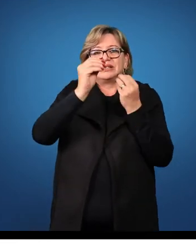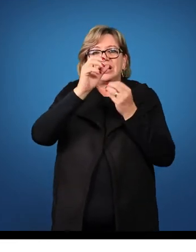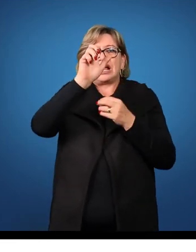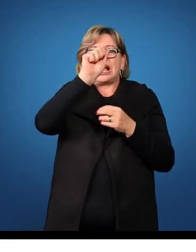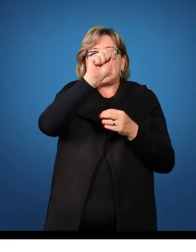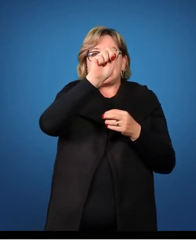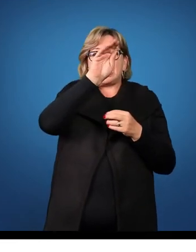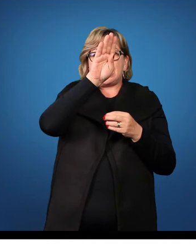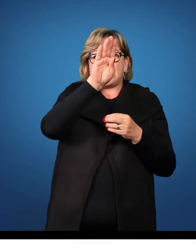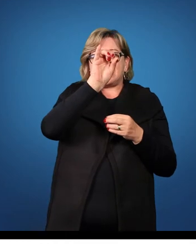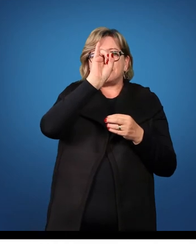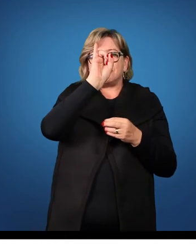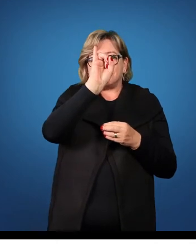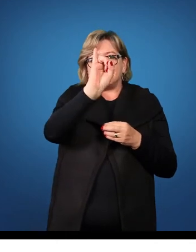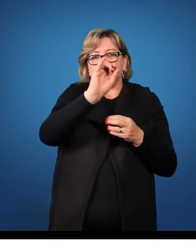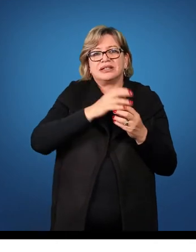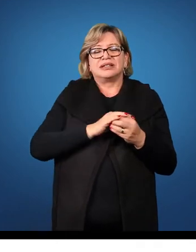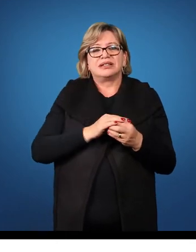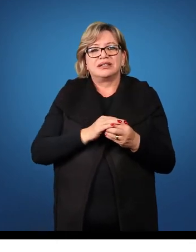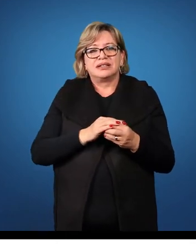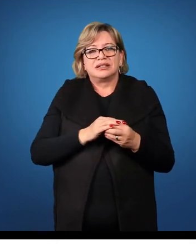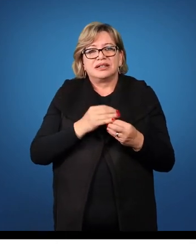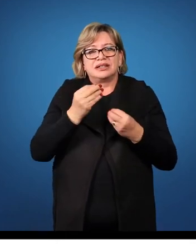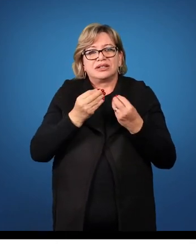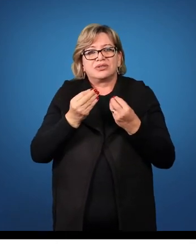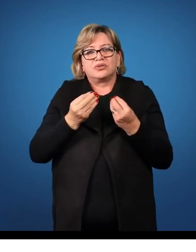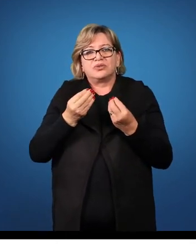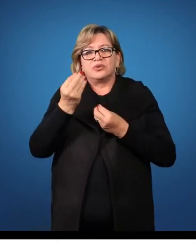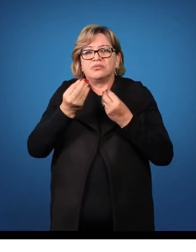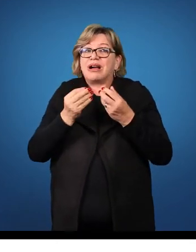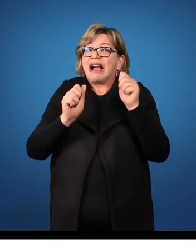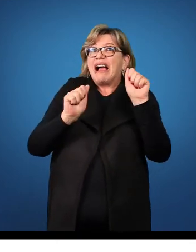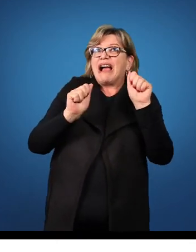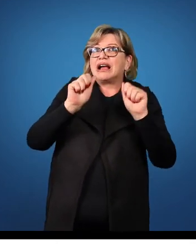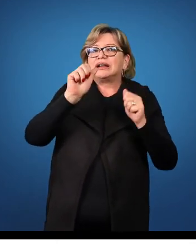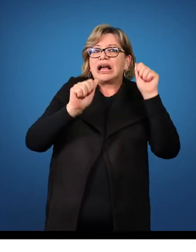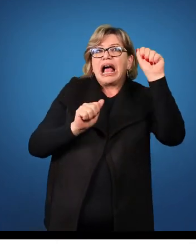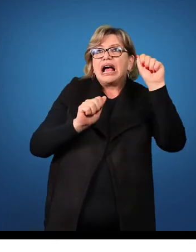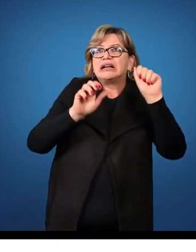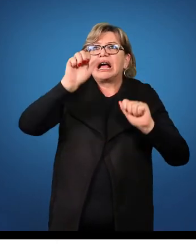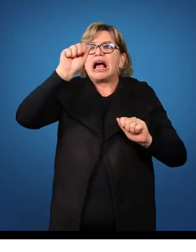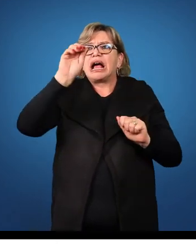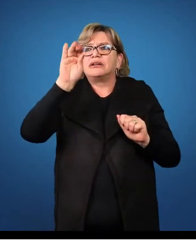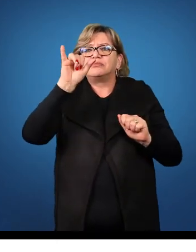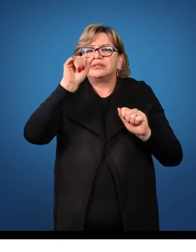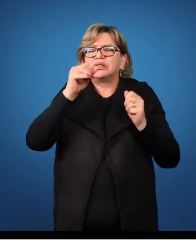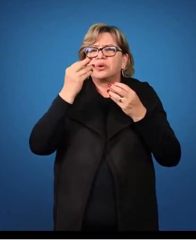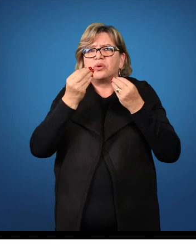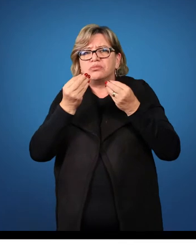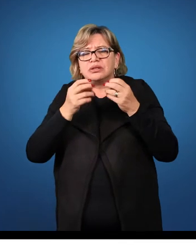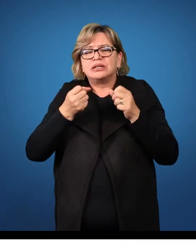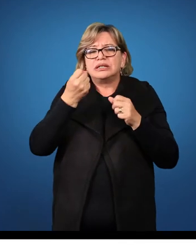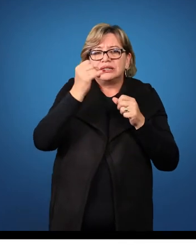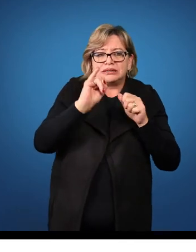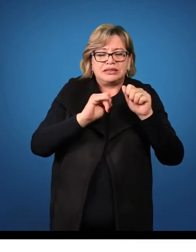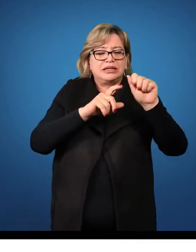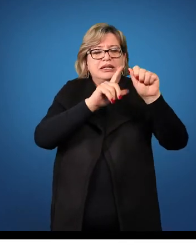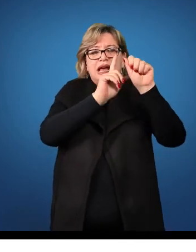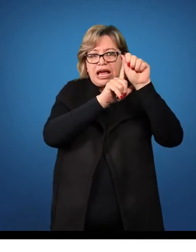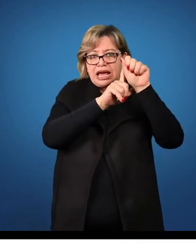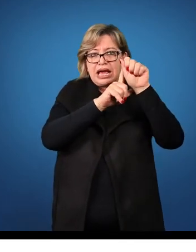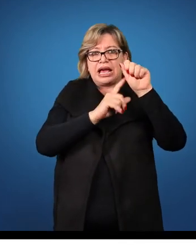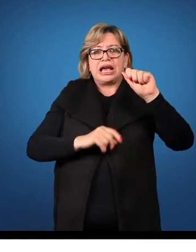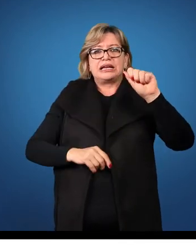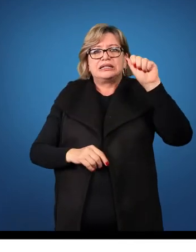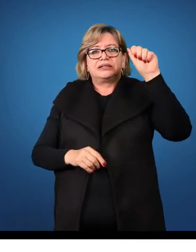Quando é que usa a e quando é que usa ab? Quando a palavra em latim começar por vogal